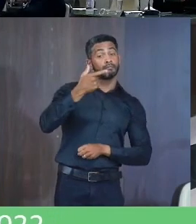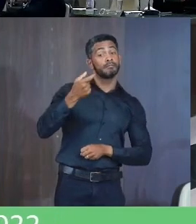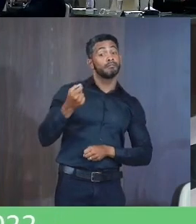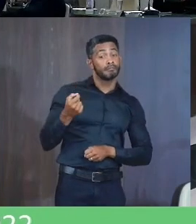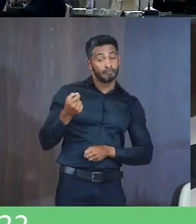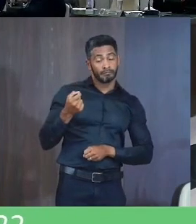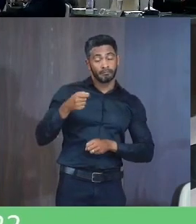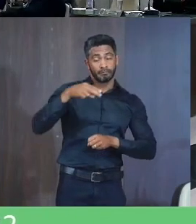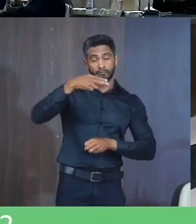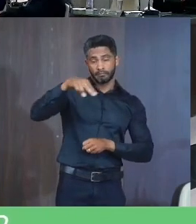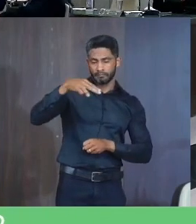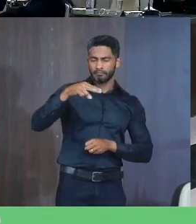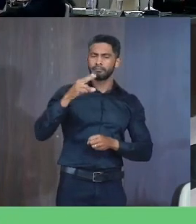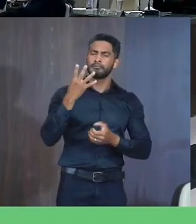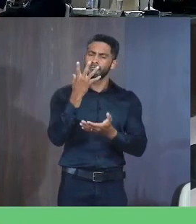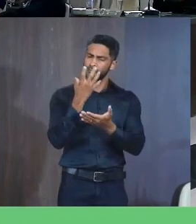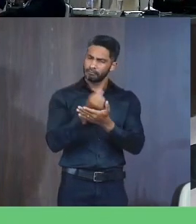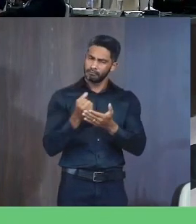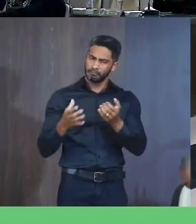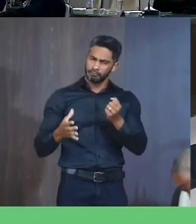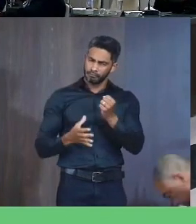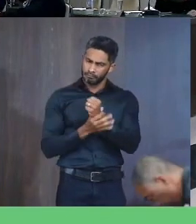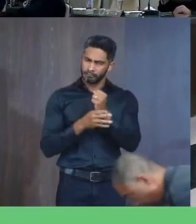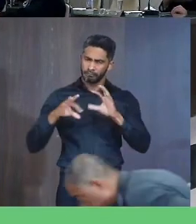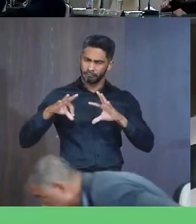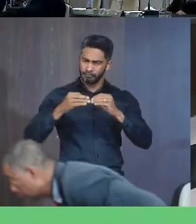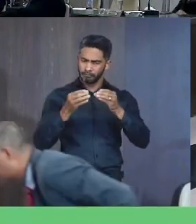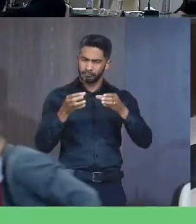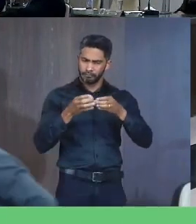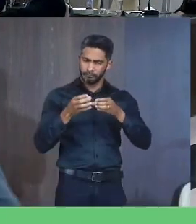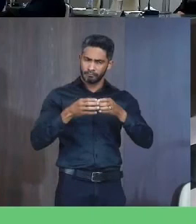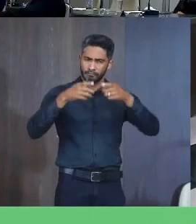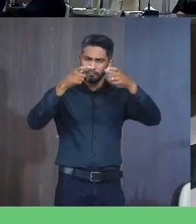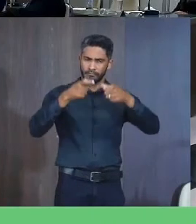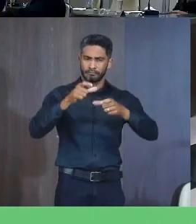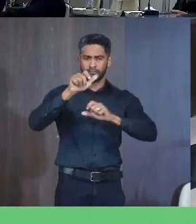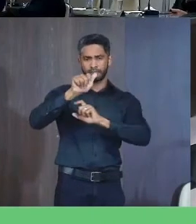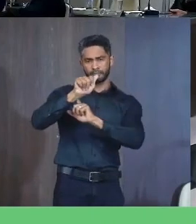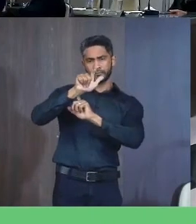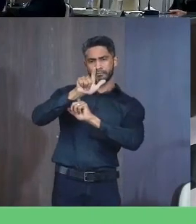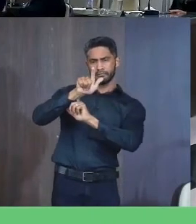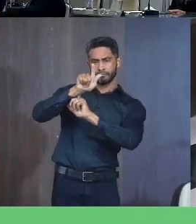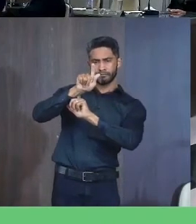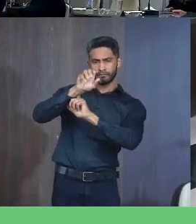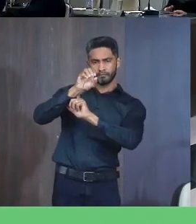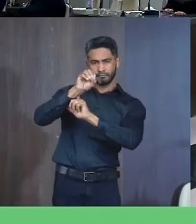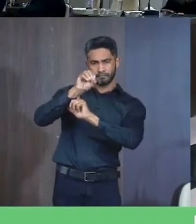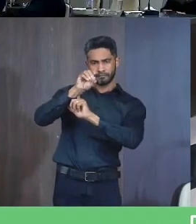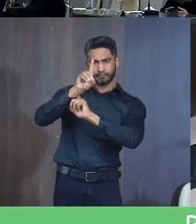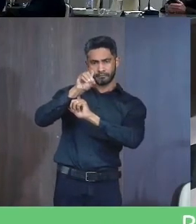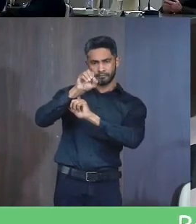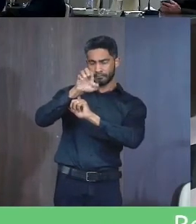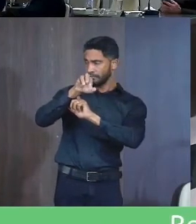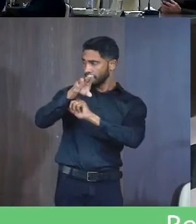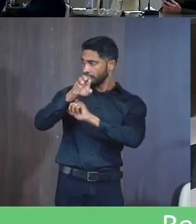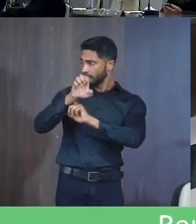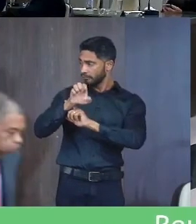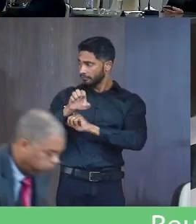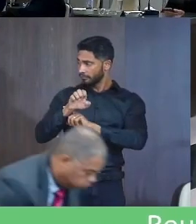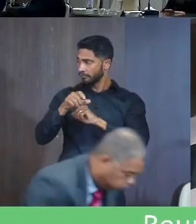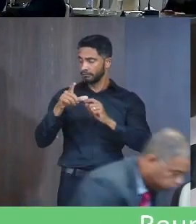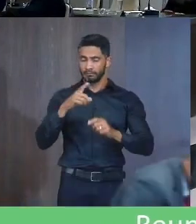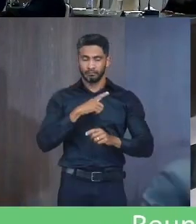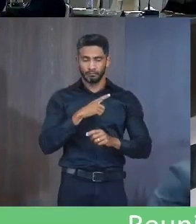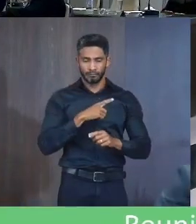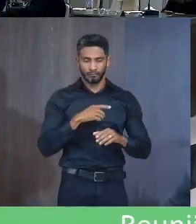Reafirmamos Nosso compromisso Em toda a comunidade Do bairro Godões Na solução E ou intermediação E ou averiguação